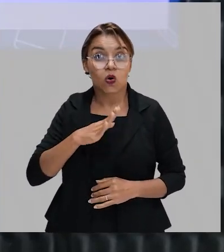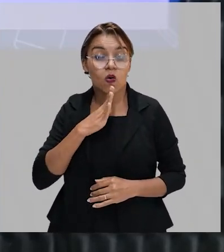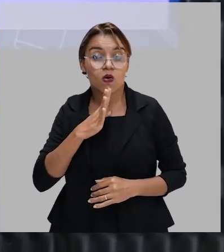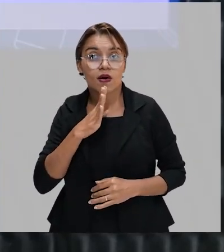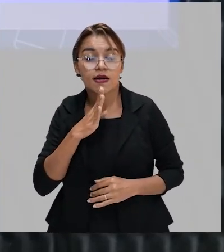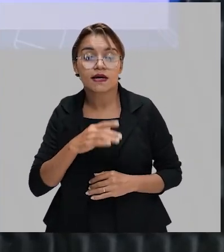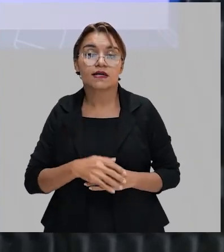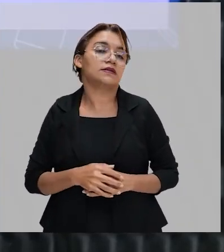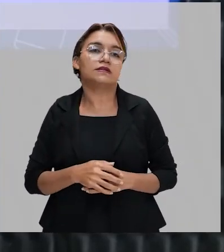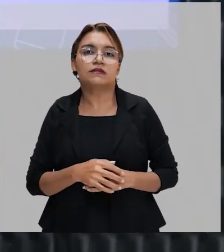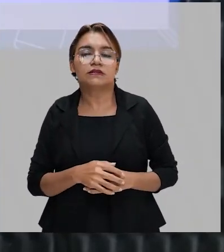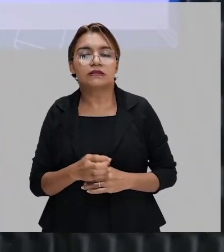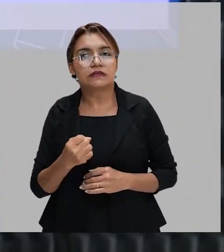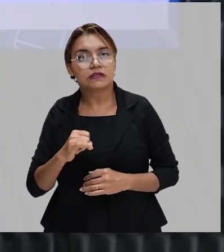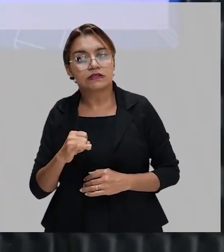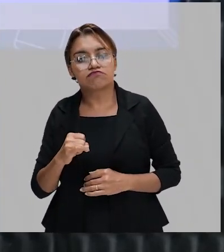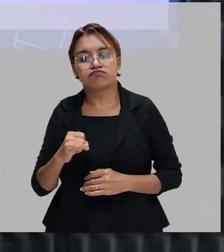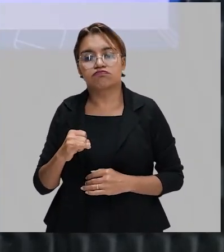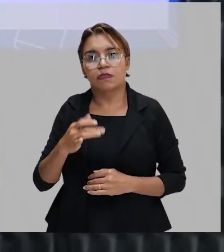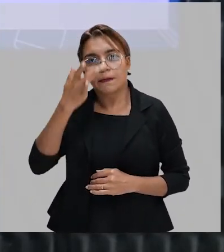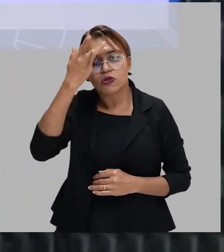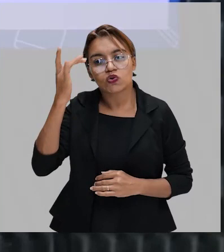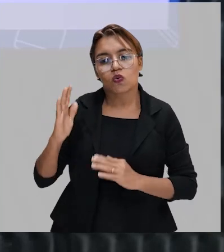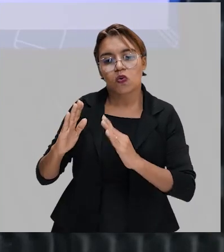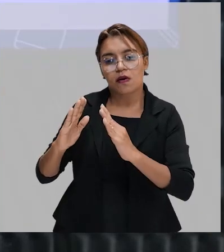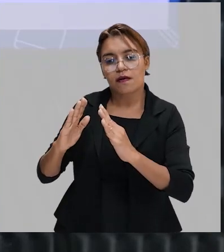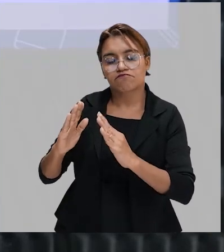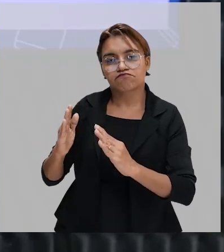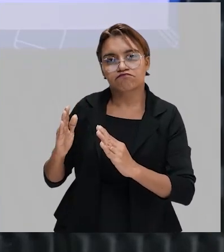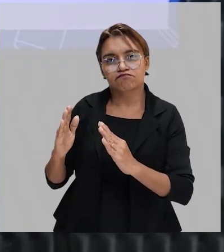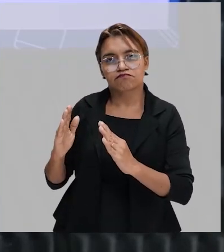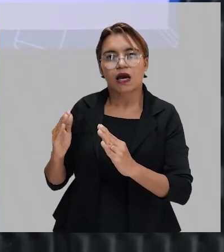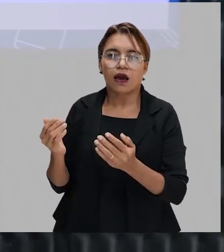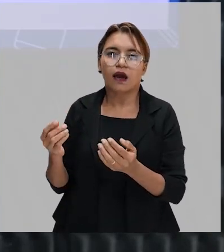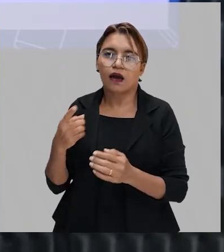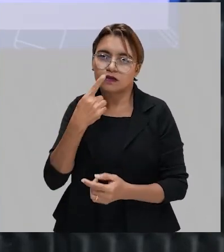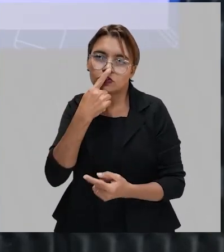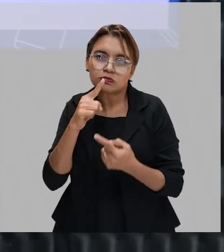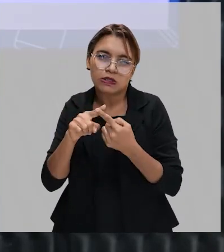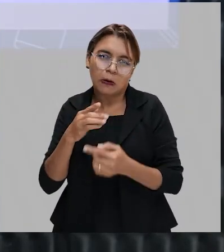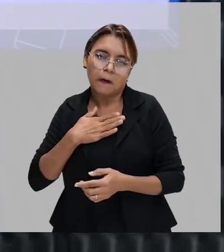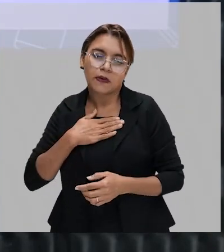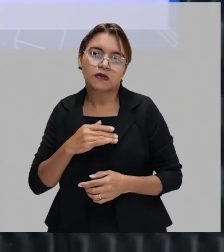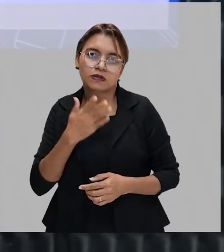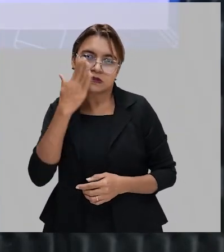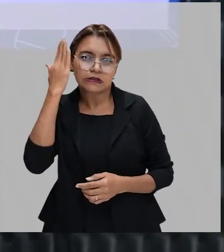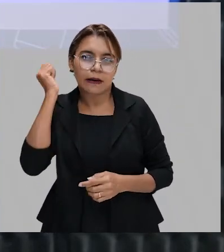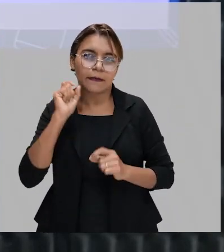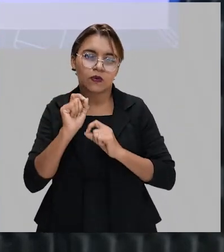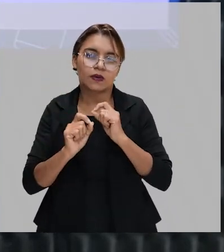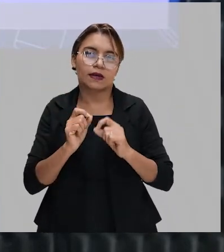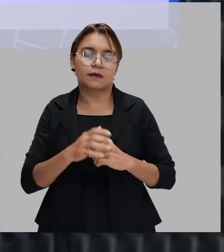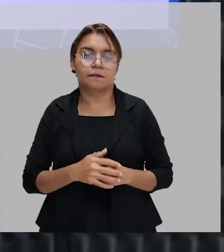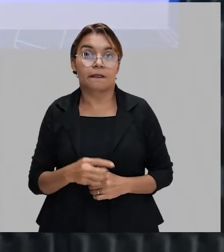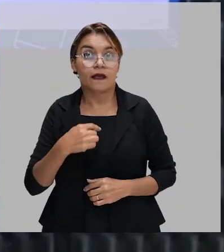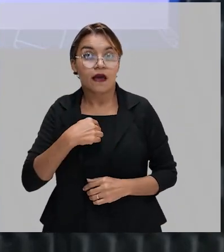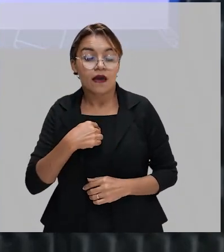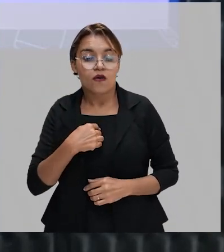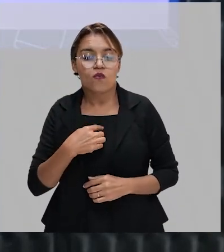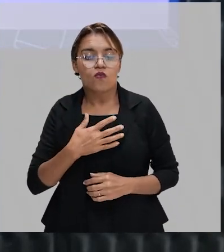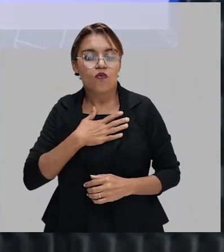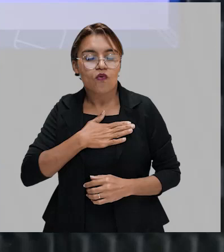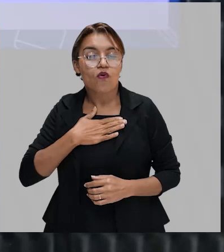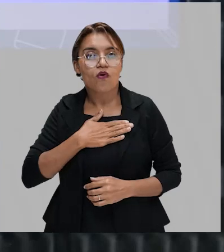sabe que dos movimentos literários, o que mais me deixa, o que mais me prende